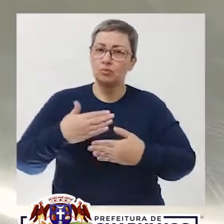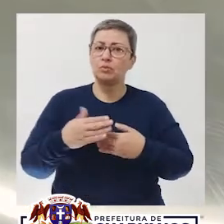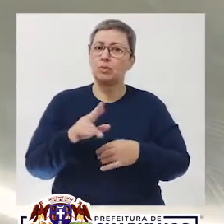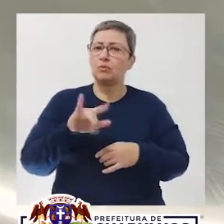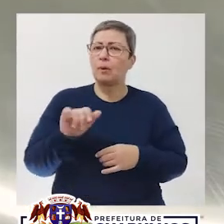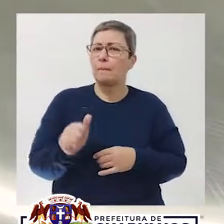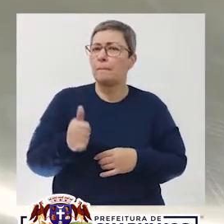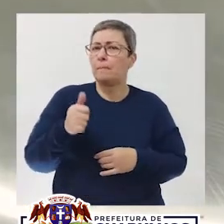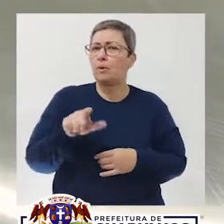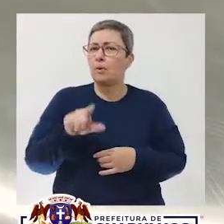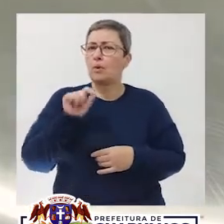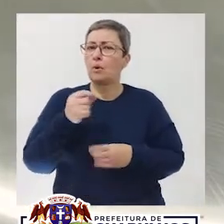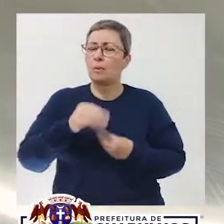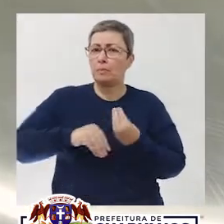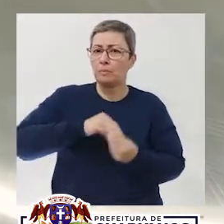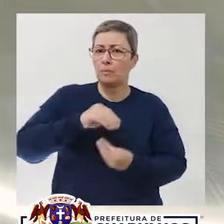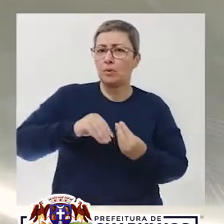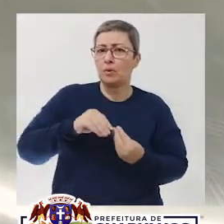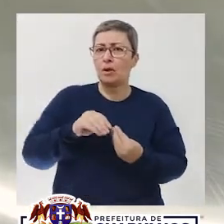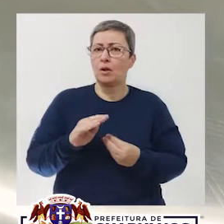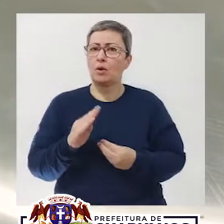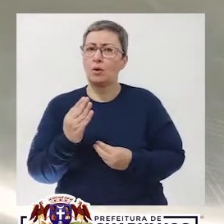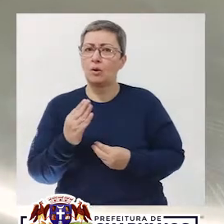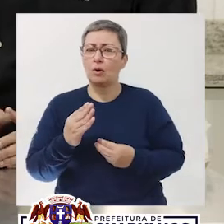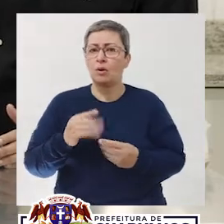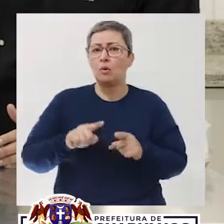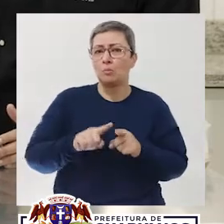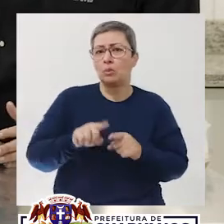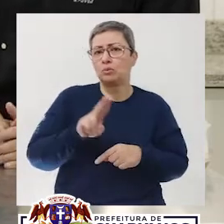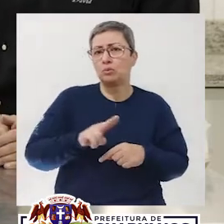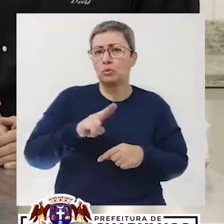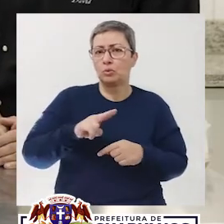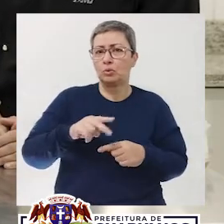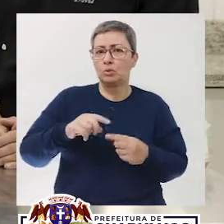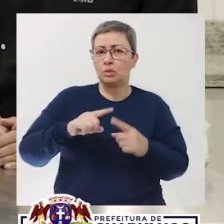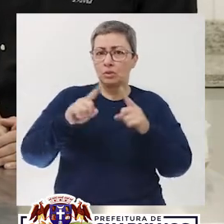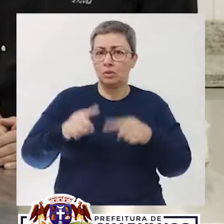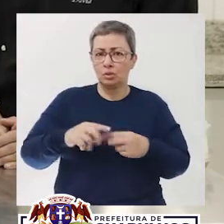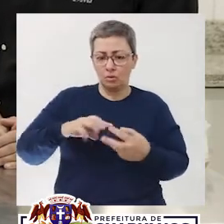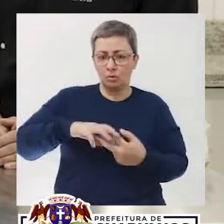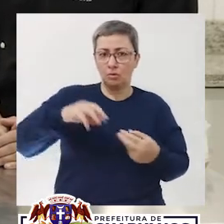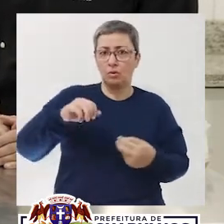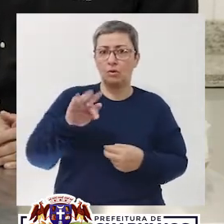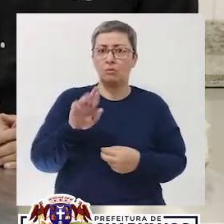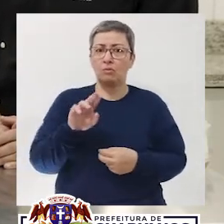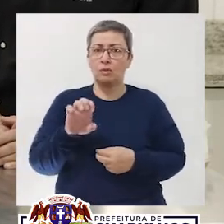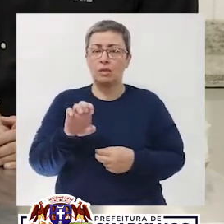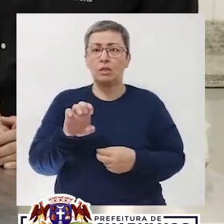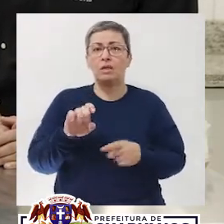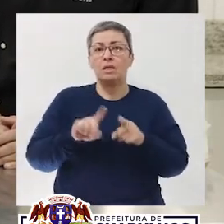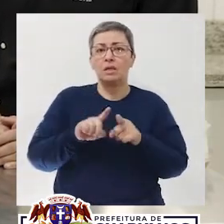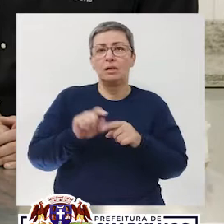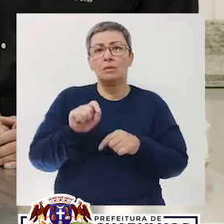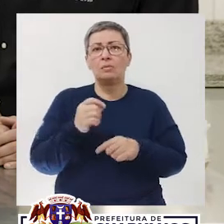Nesse processo, Maru, você prefere misturar aí com pão duro ou pode-se utilizar também um fuê também? Pode-se utilizar o fuê também.